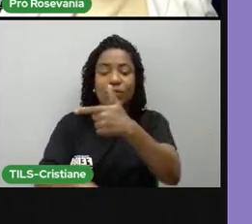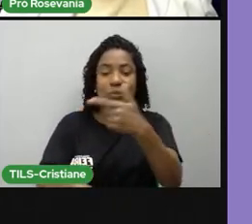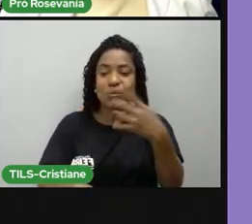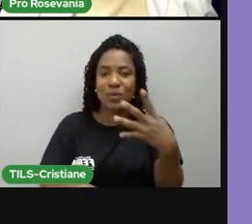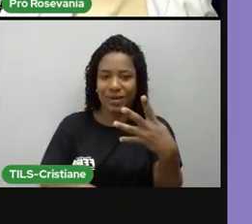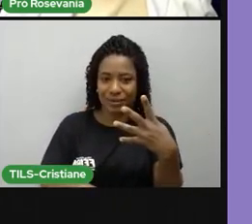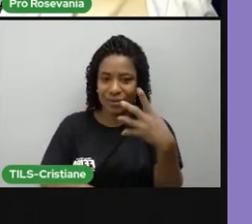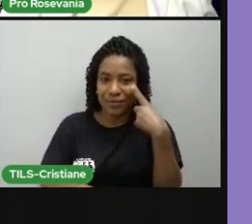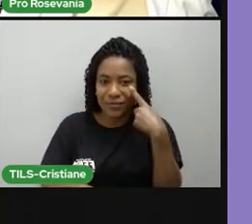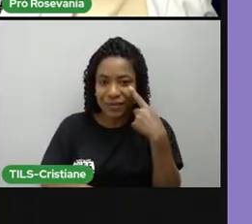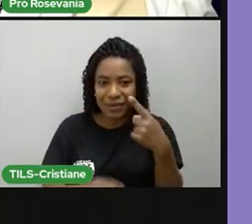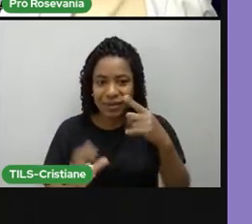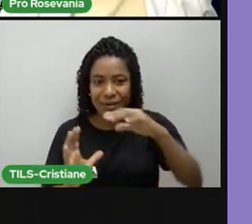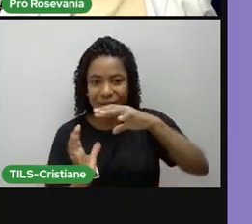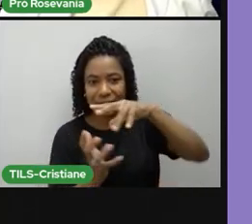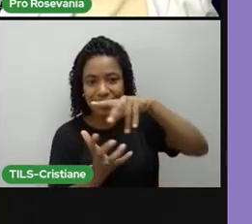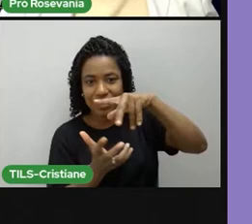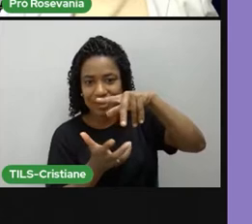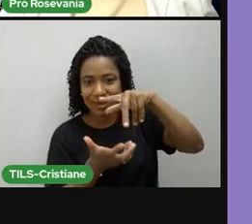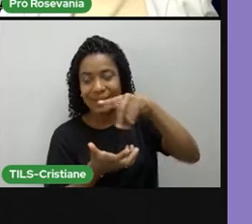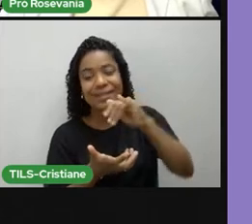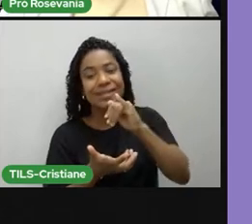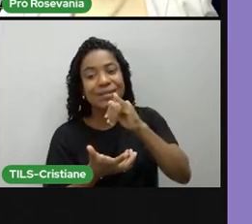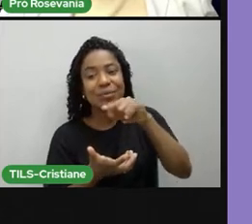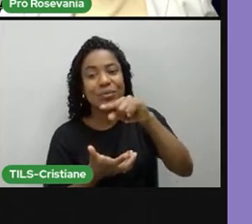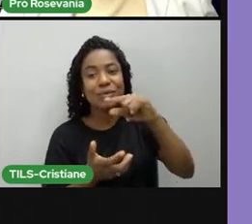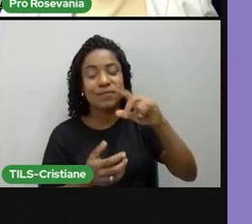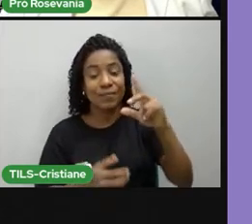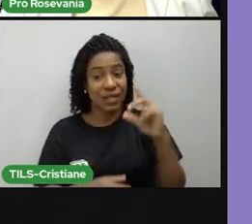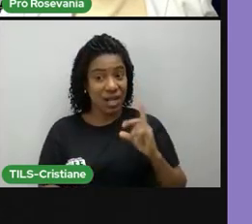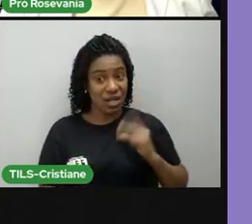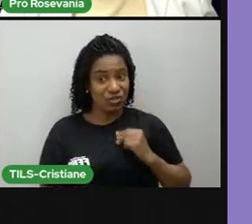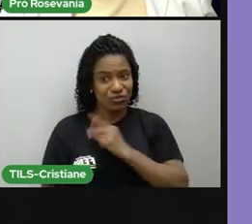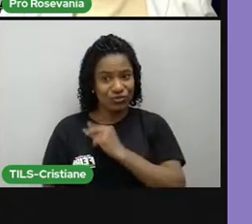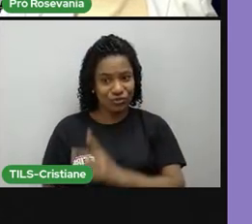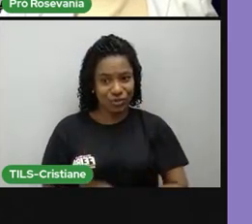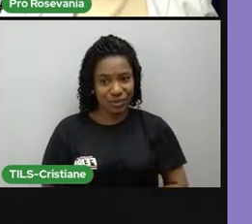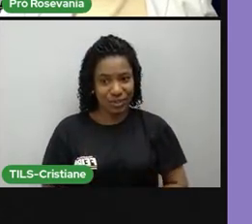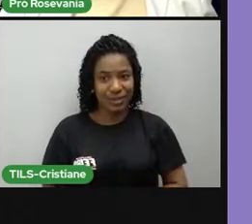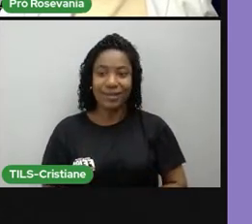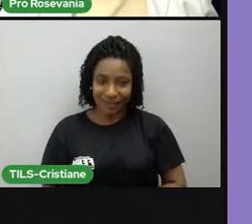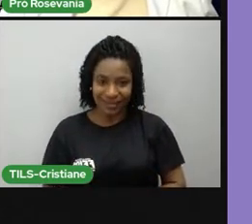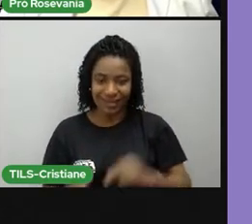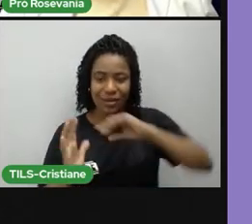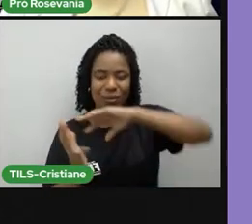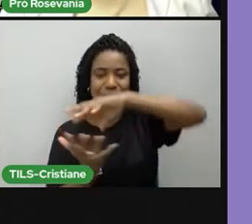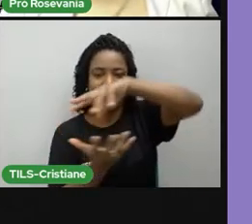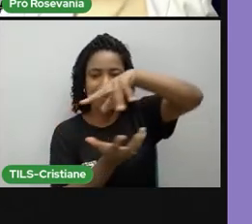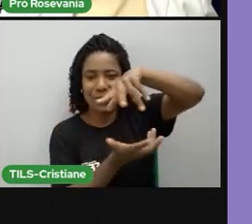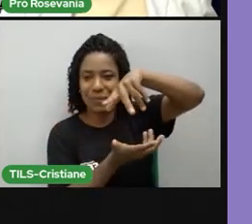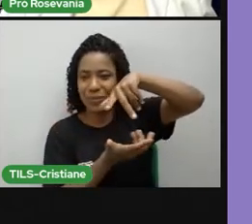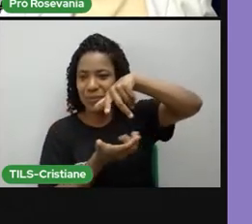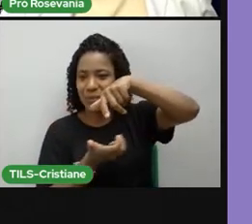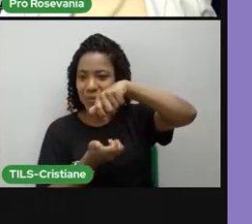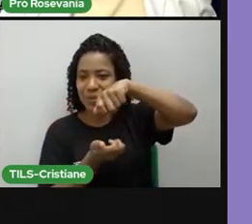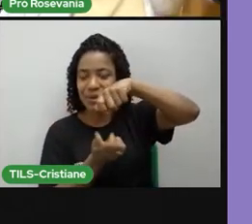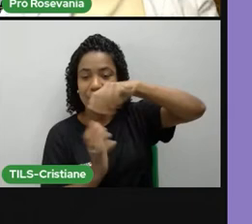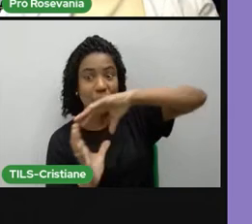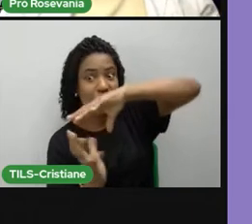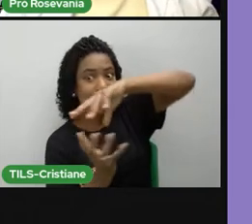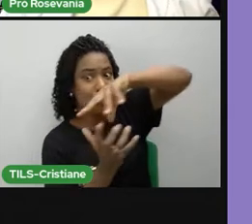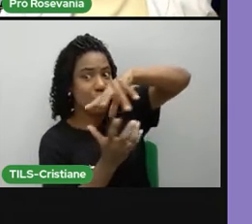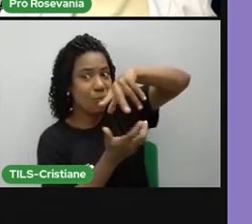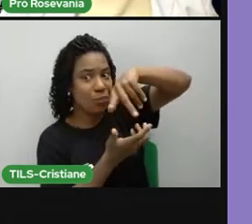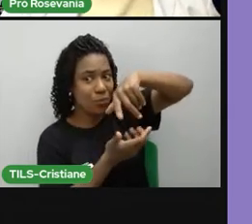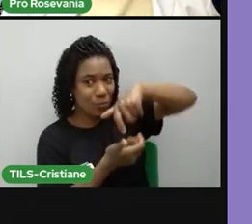eu estou vendo aqui esse ponto aqui agora, né, a China. Aí ela vai levar 24 horas para que a China, ó, novamente